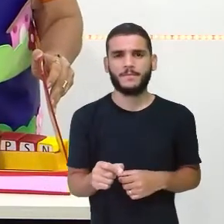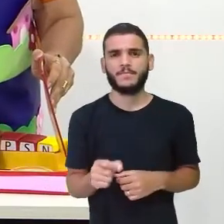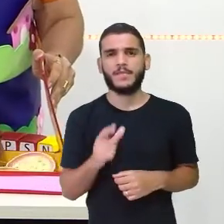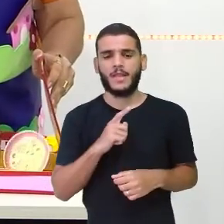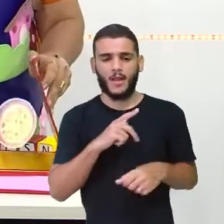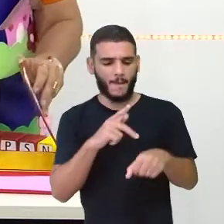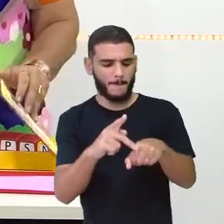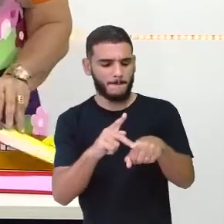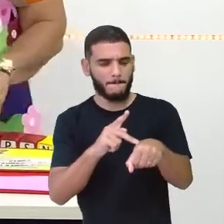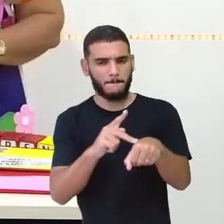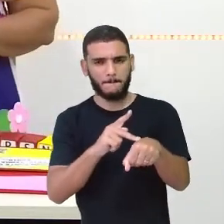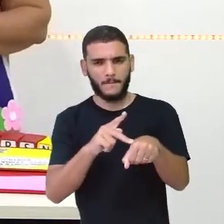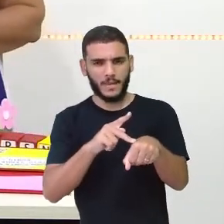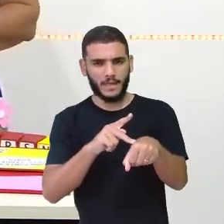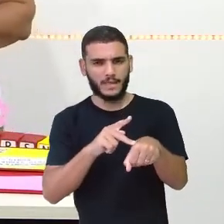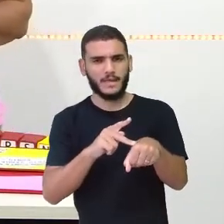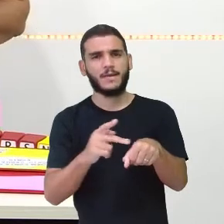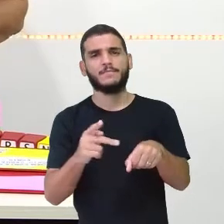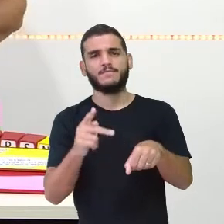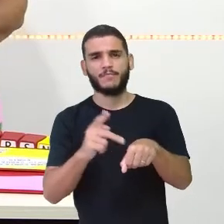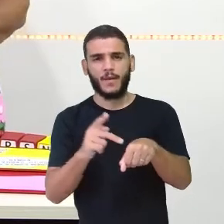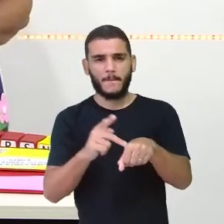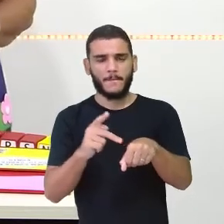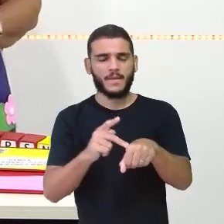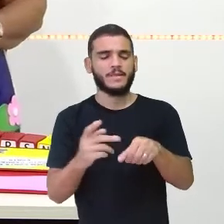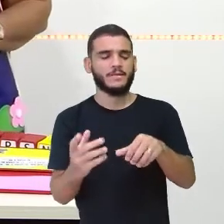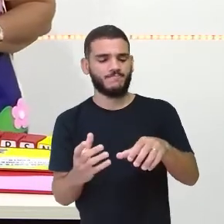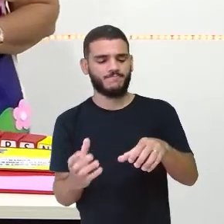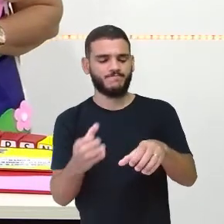pedra. Olha aí.